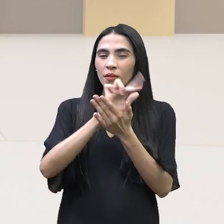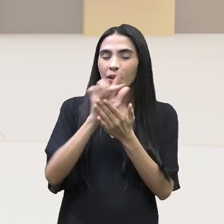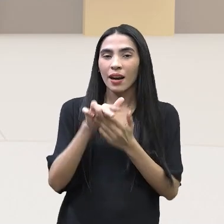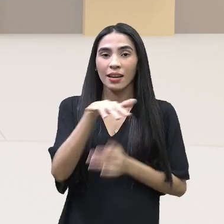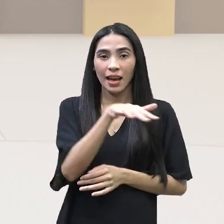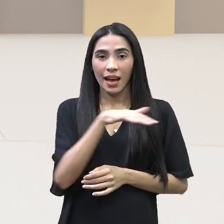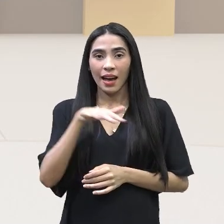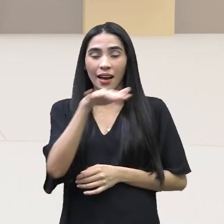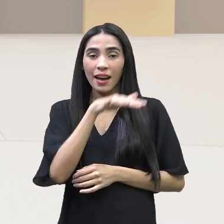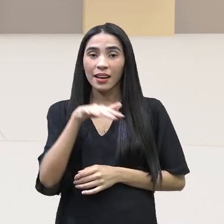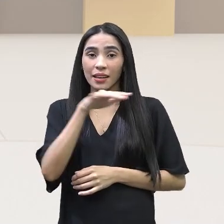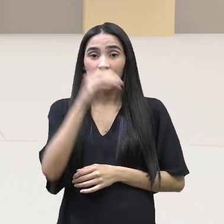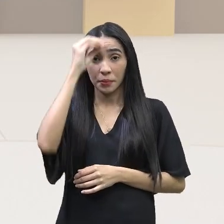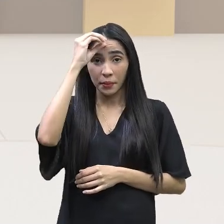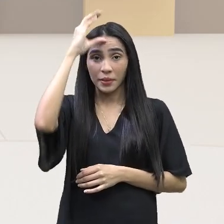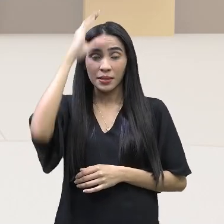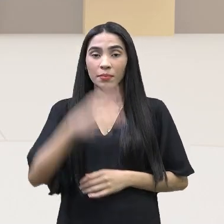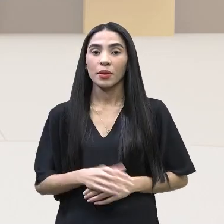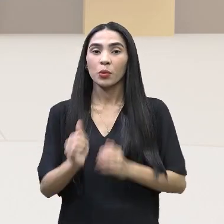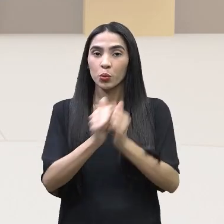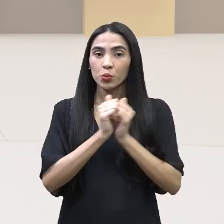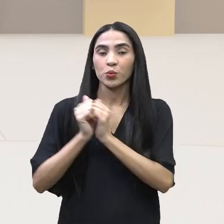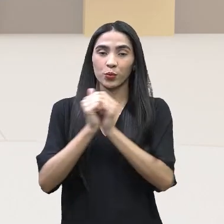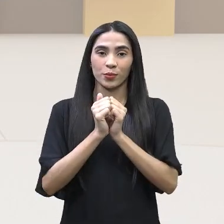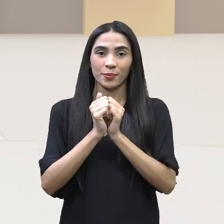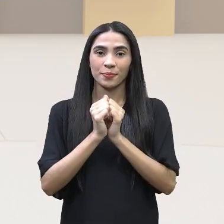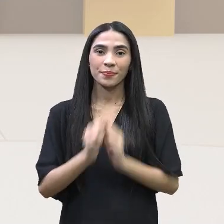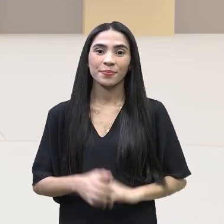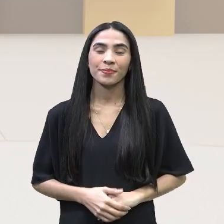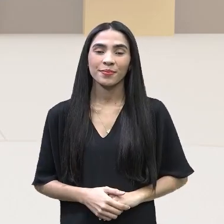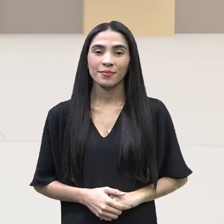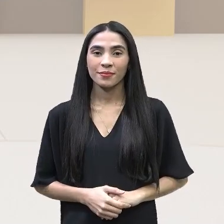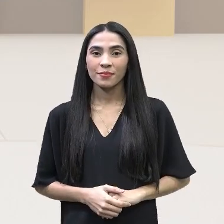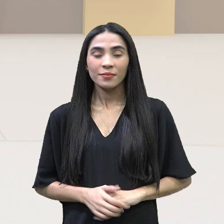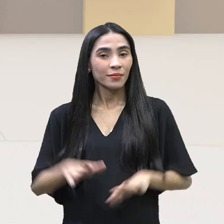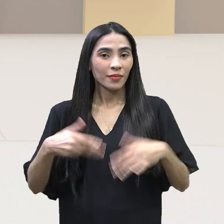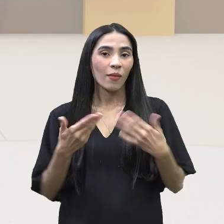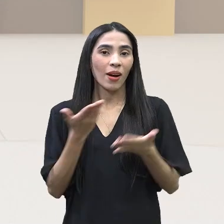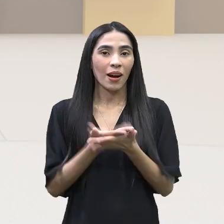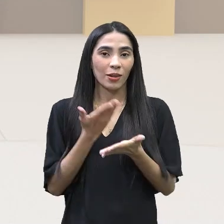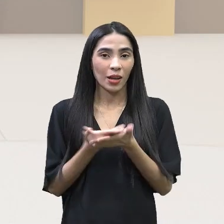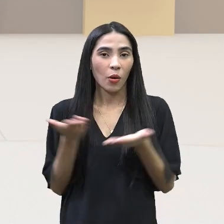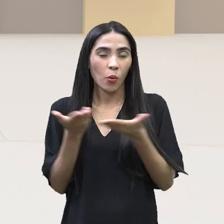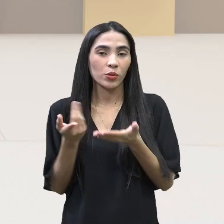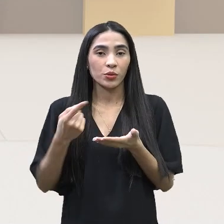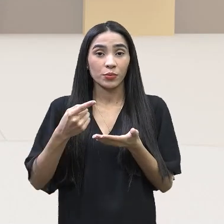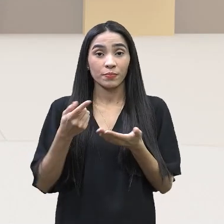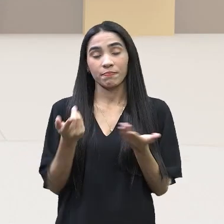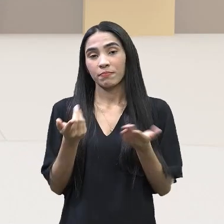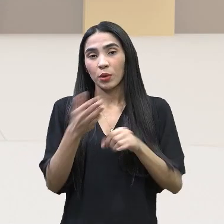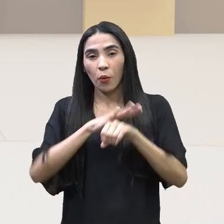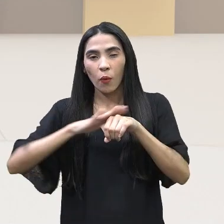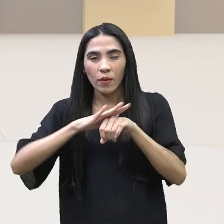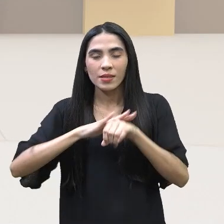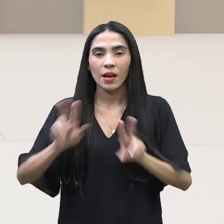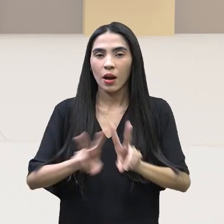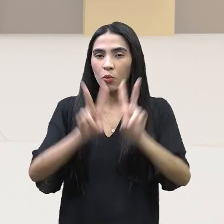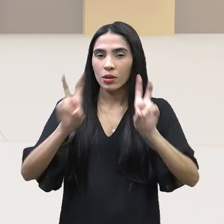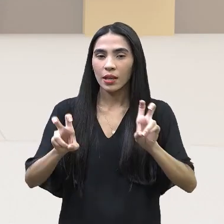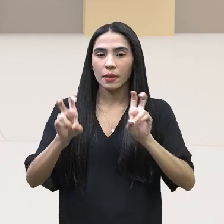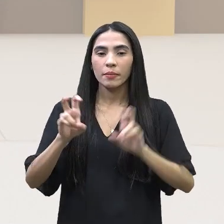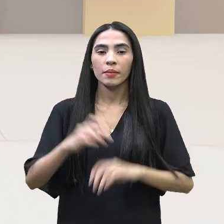áreas de conhecimento juntos aqui. E, nesta aula, nós vamos conversar sobre o nosso tema